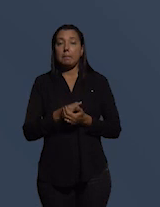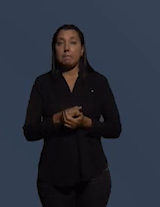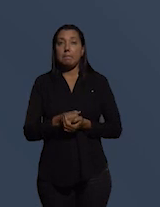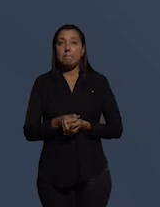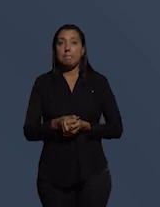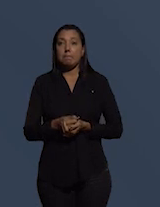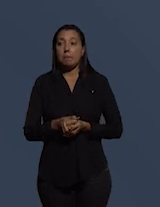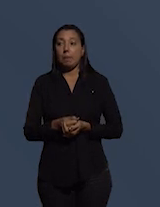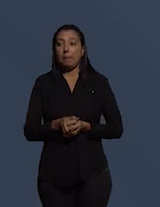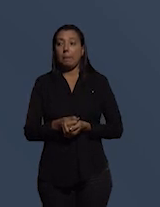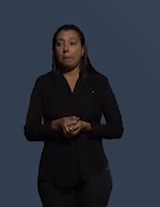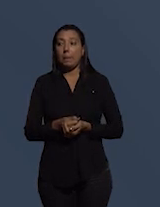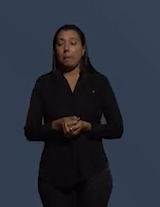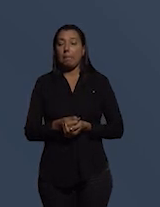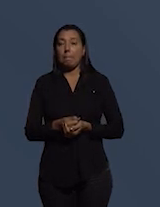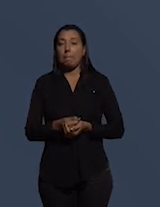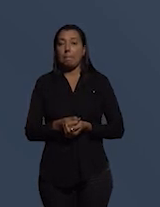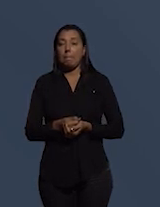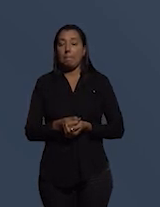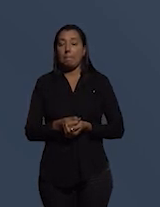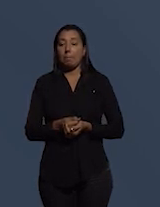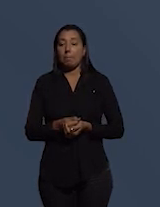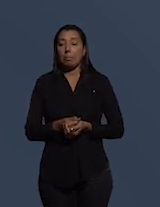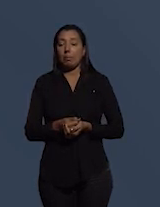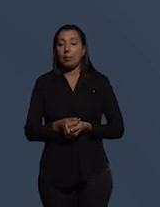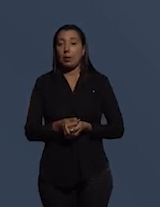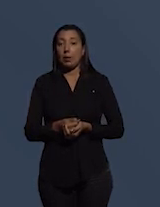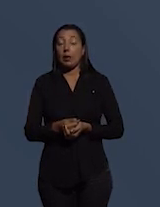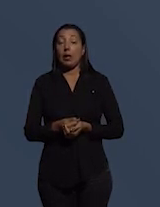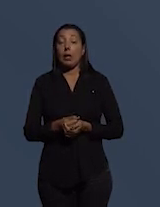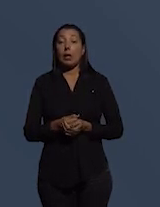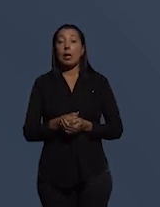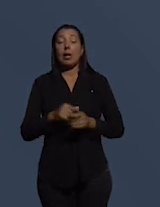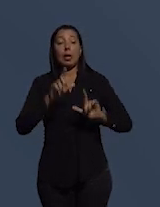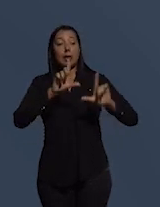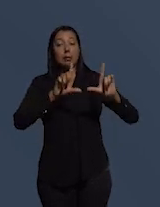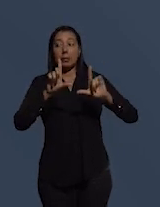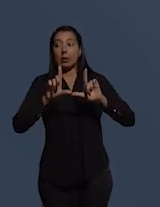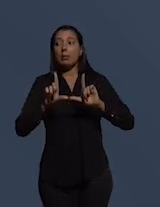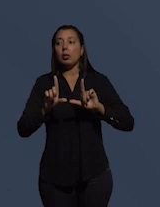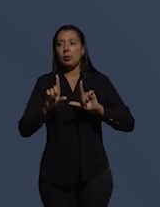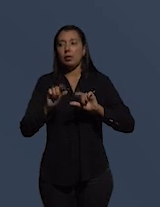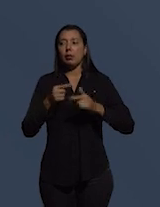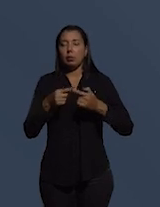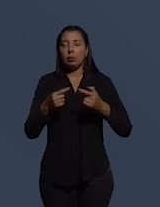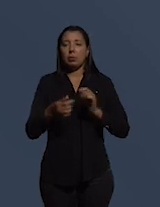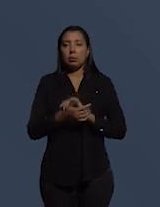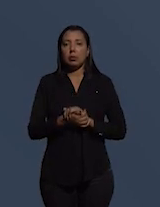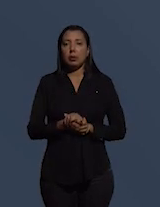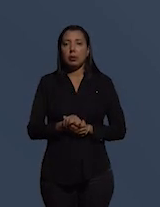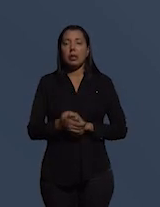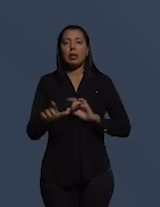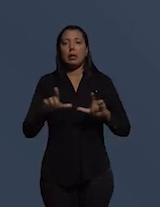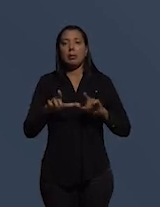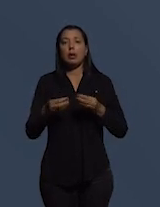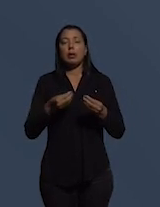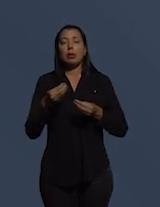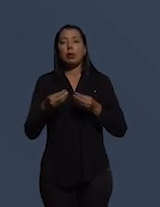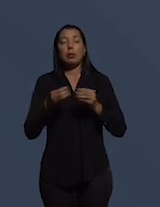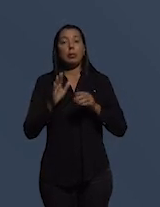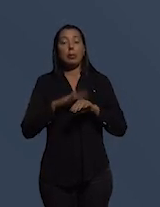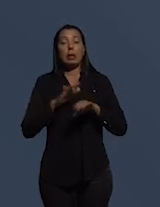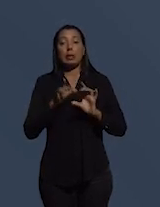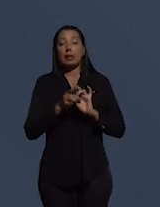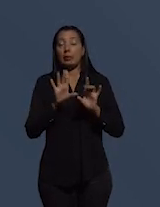reduz as restrições mas a imprensa as escolas as autoridades civil etc trabalham de maneira mais livre